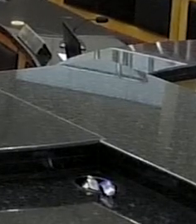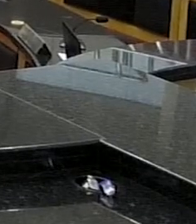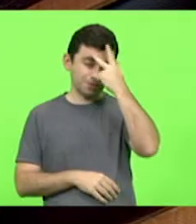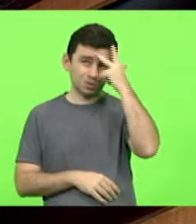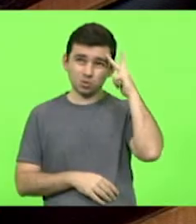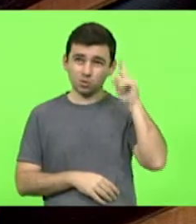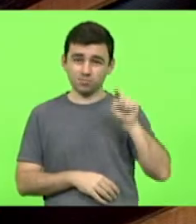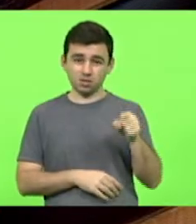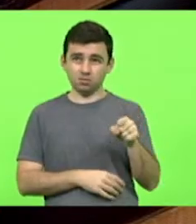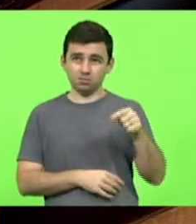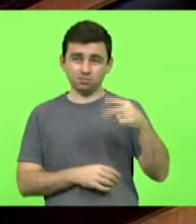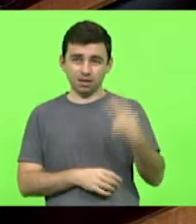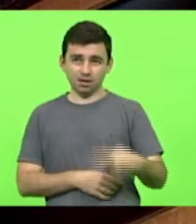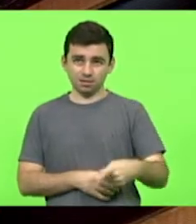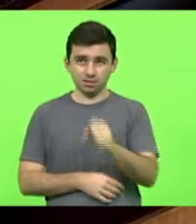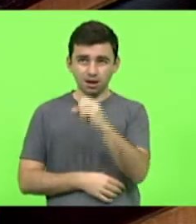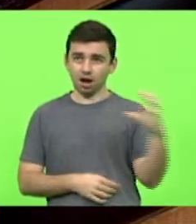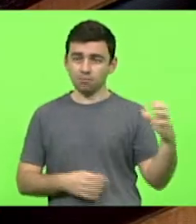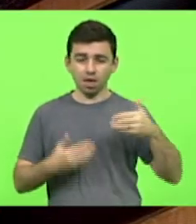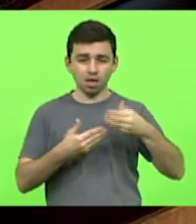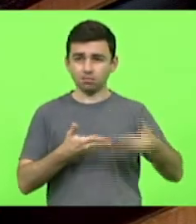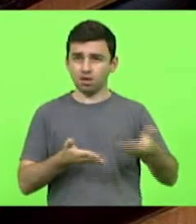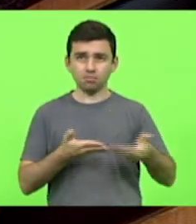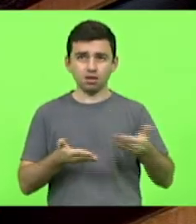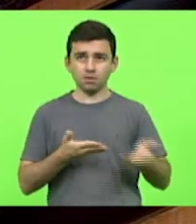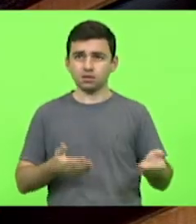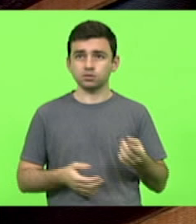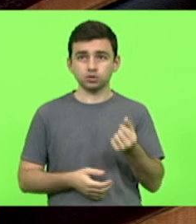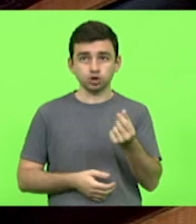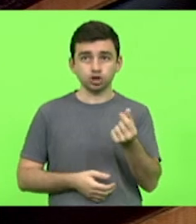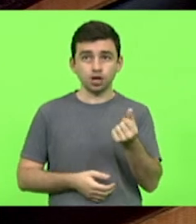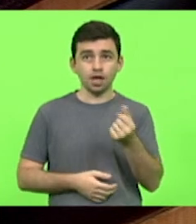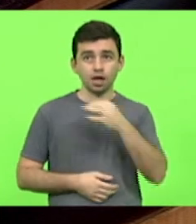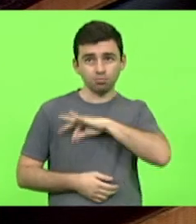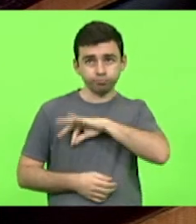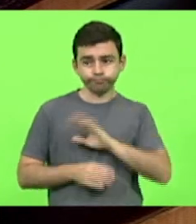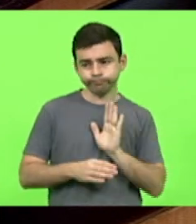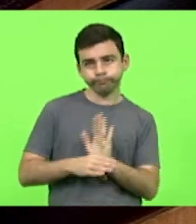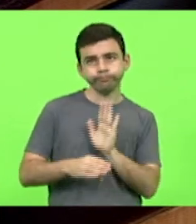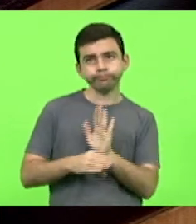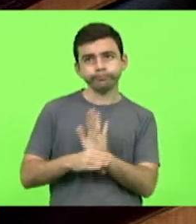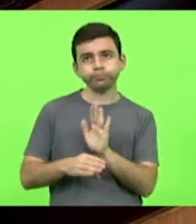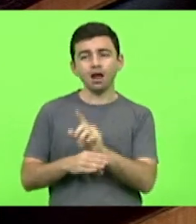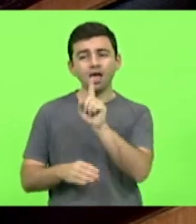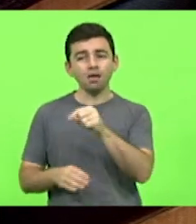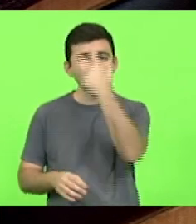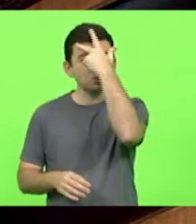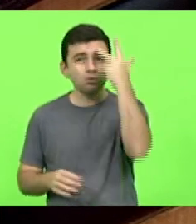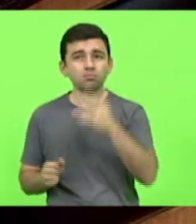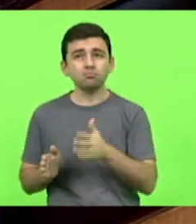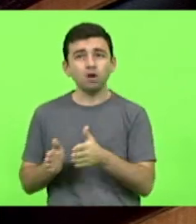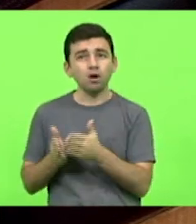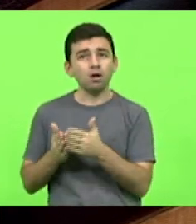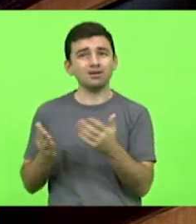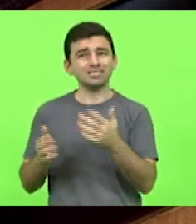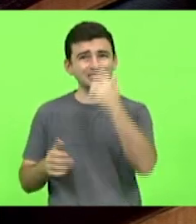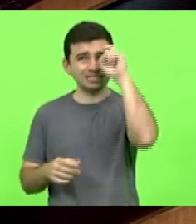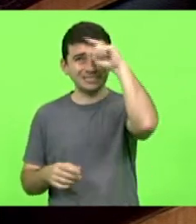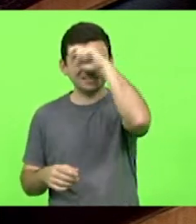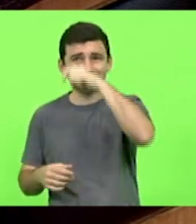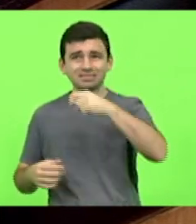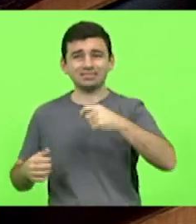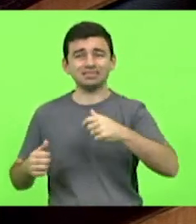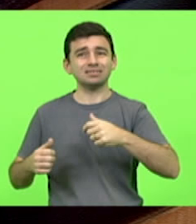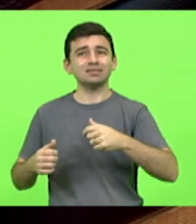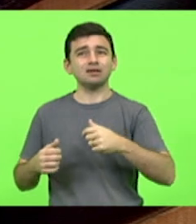tenham direito. Os auxílios emergenciais foram criados para atender as pessoas que, nesse momento, se encontram em situação de